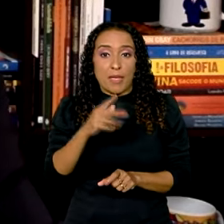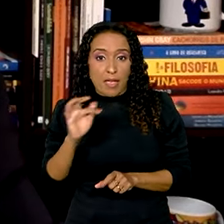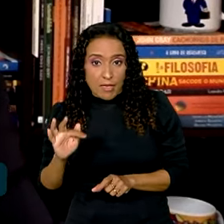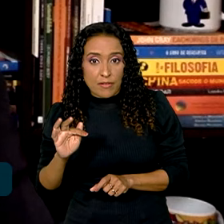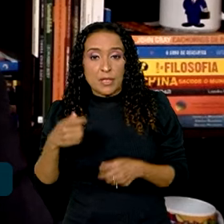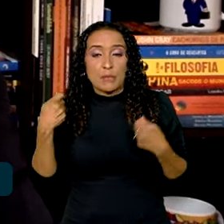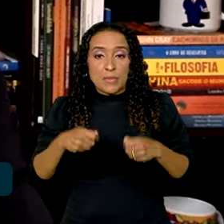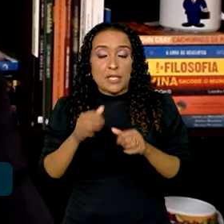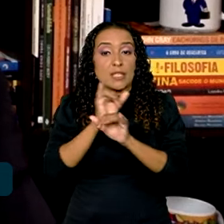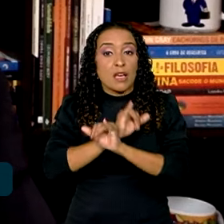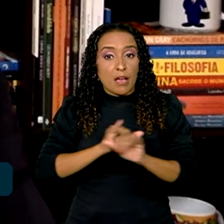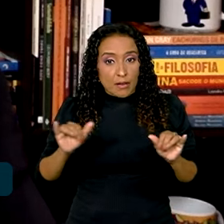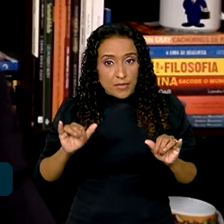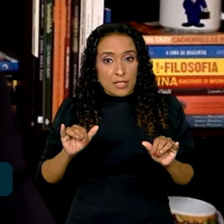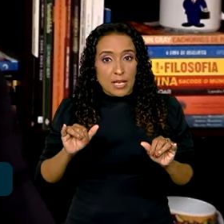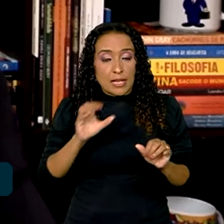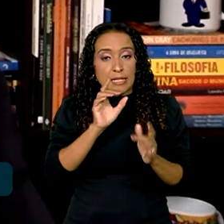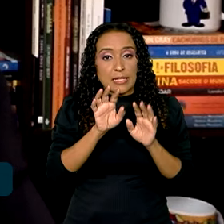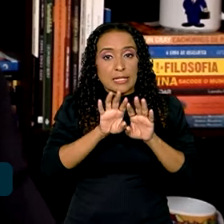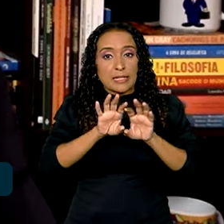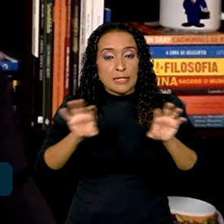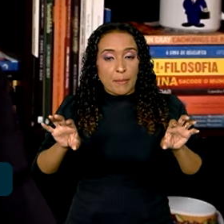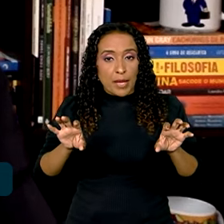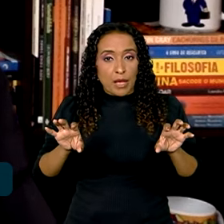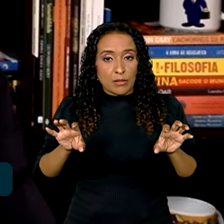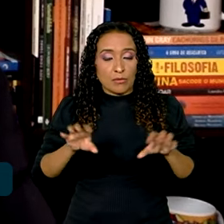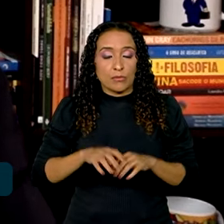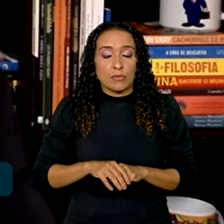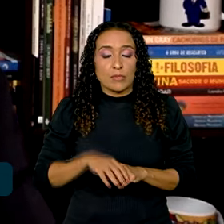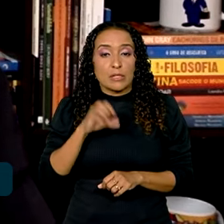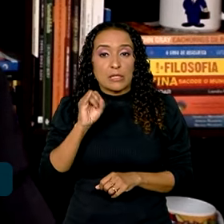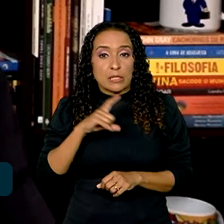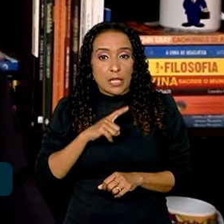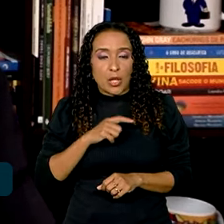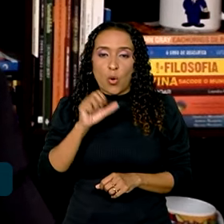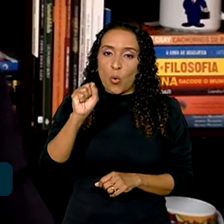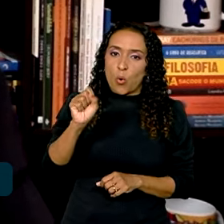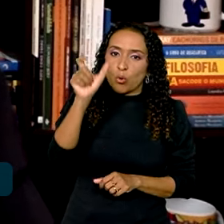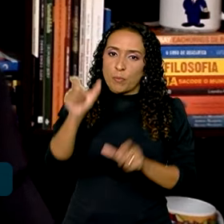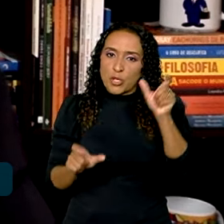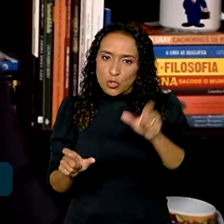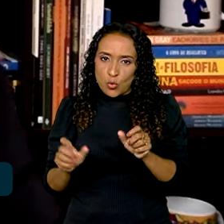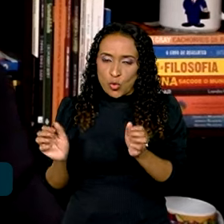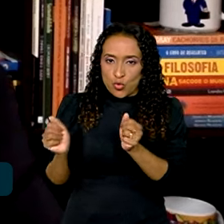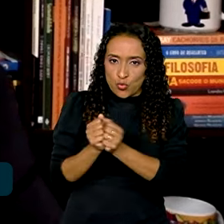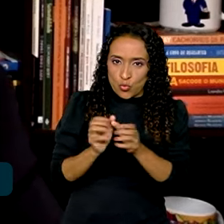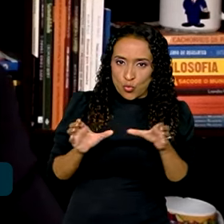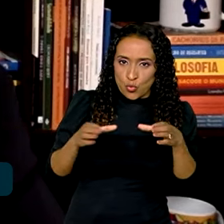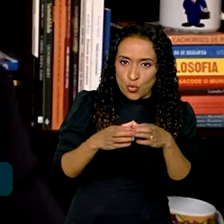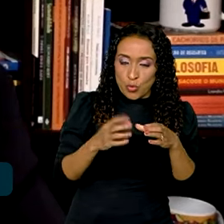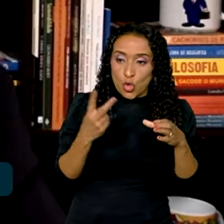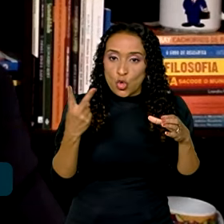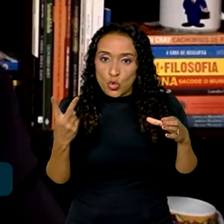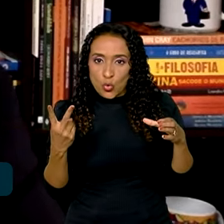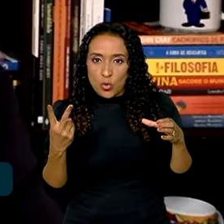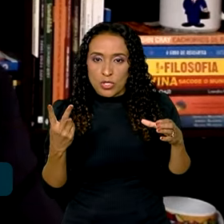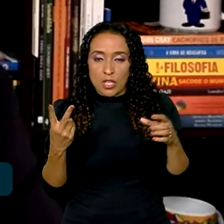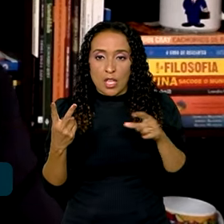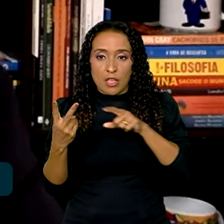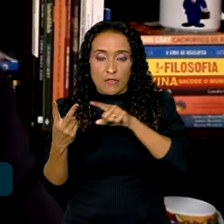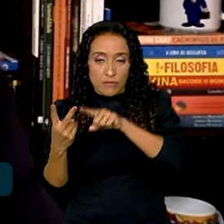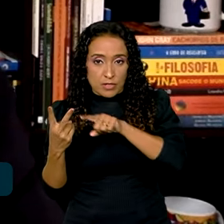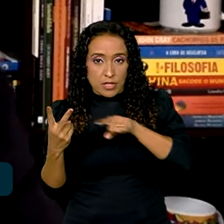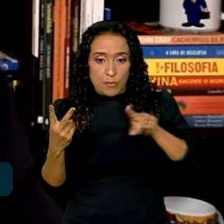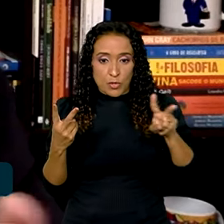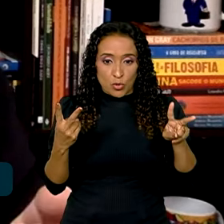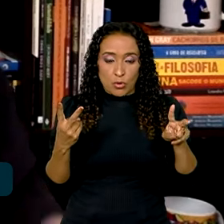plano tem que ser informada separadamente. Então, se você tem de oito pessoas no plano de saúde, duas, você e mais dois dependentes,